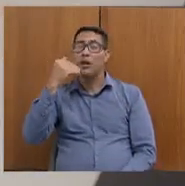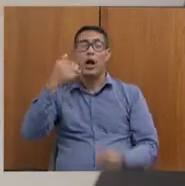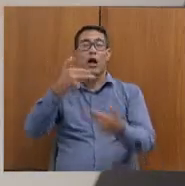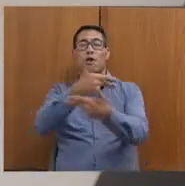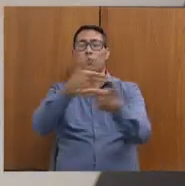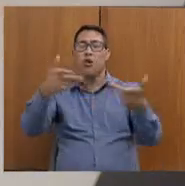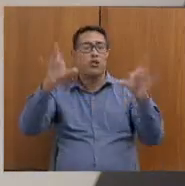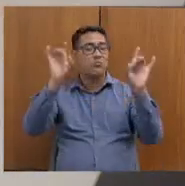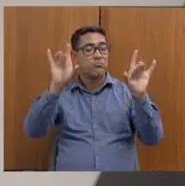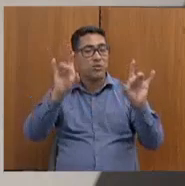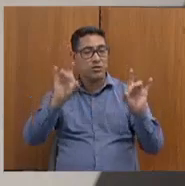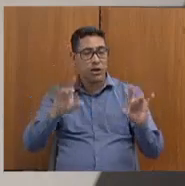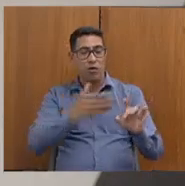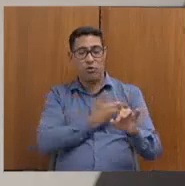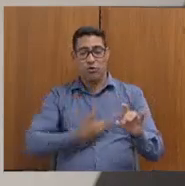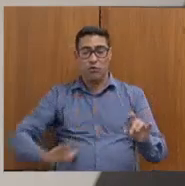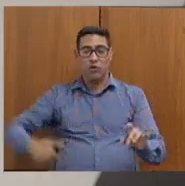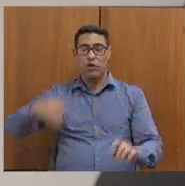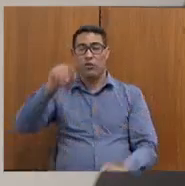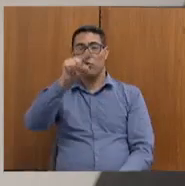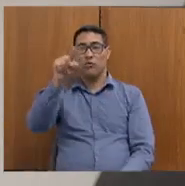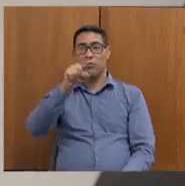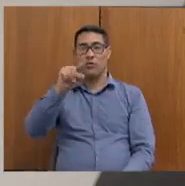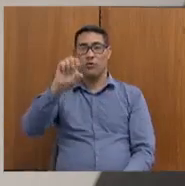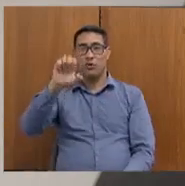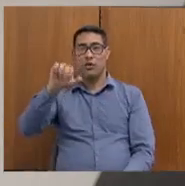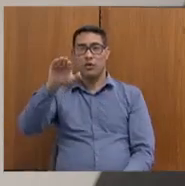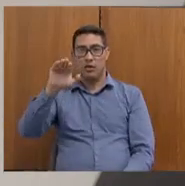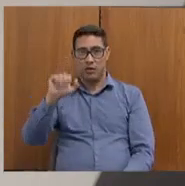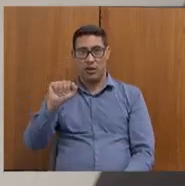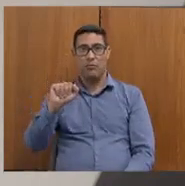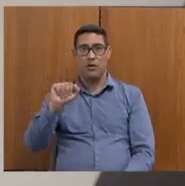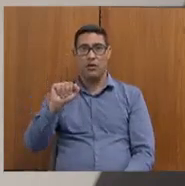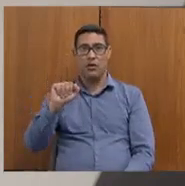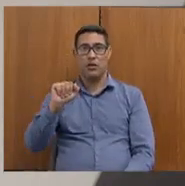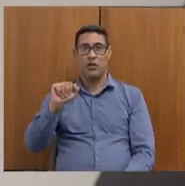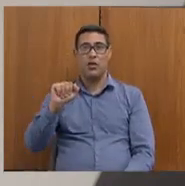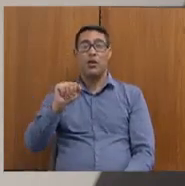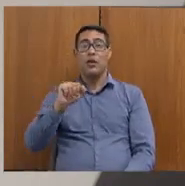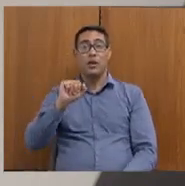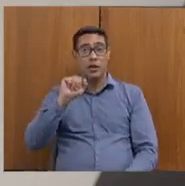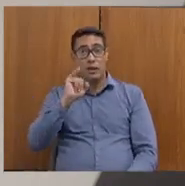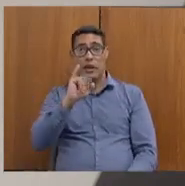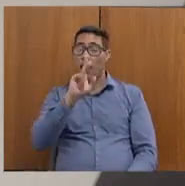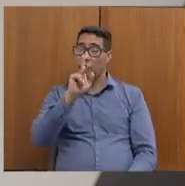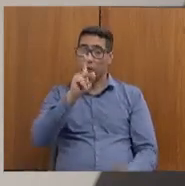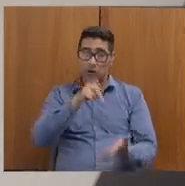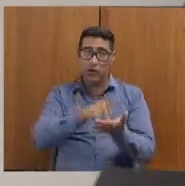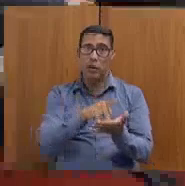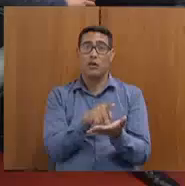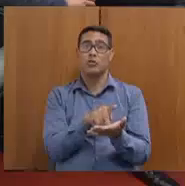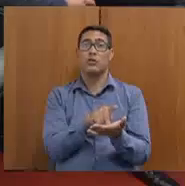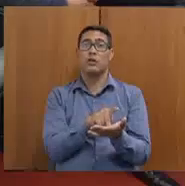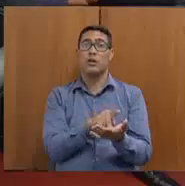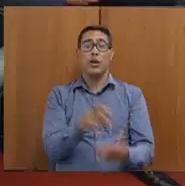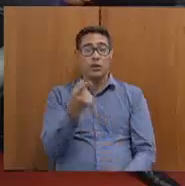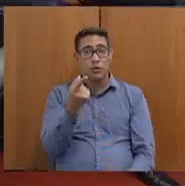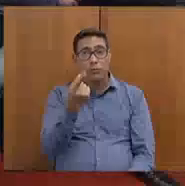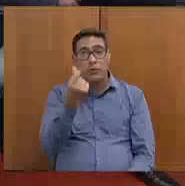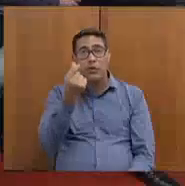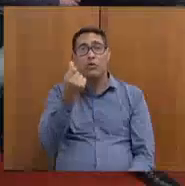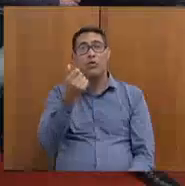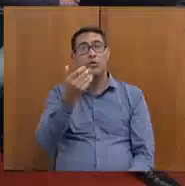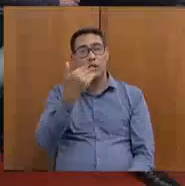sobre isso que nós estamos falando aqui. Porque a essência da fome é política. E, se é verdade que os preços dos alimentos